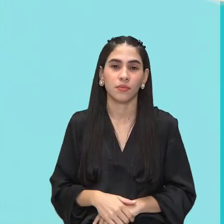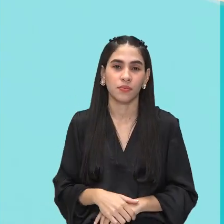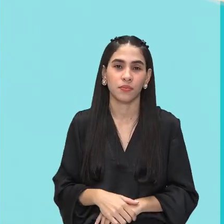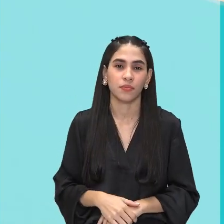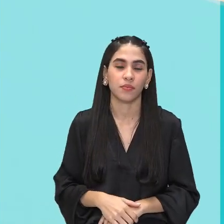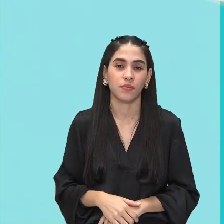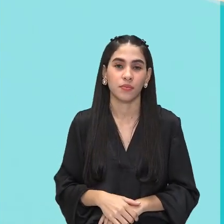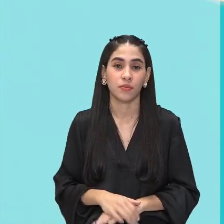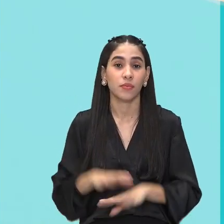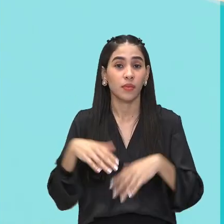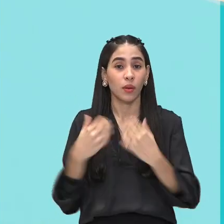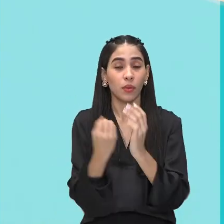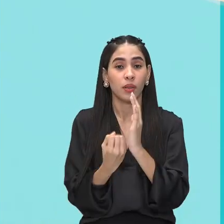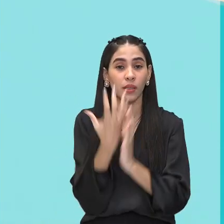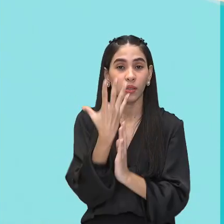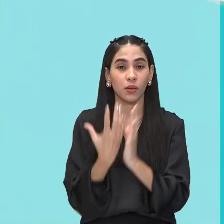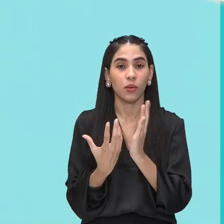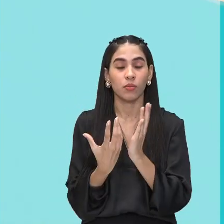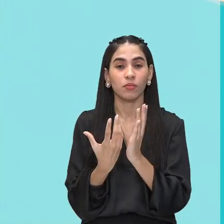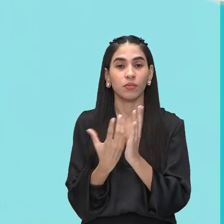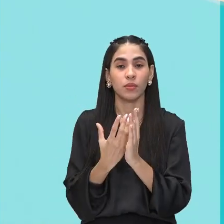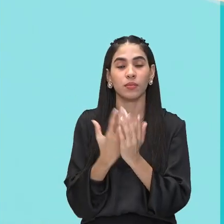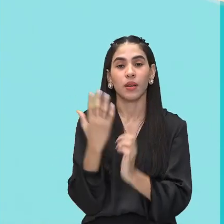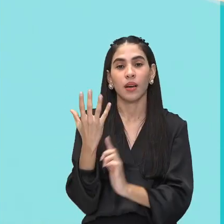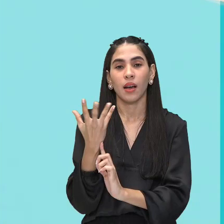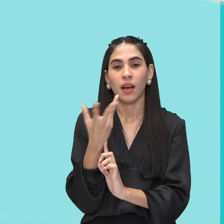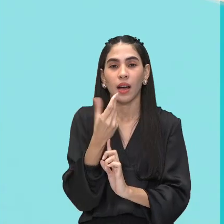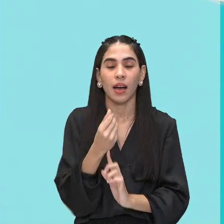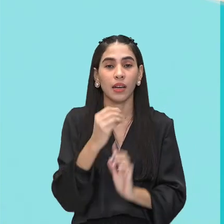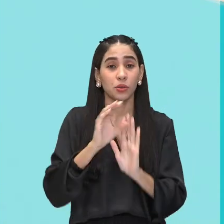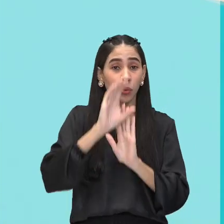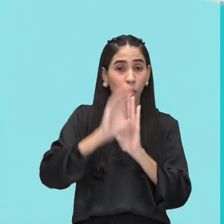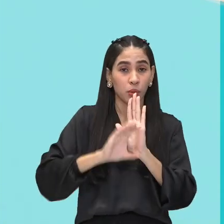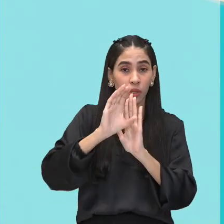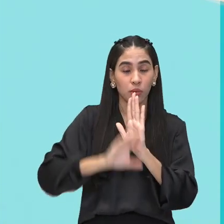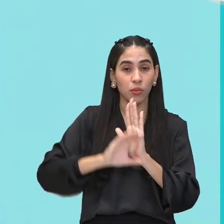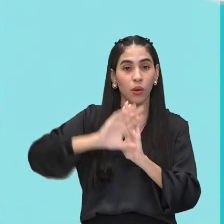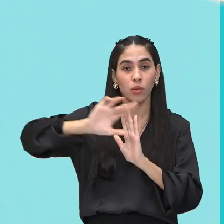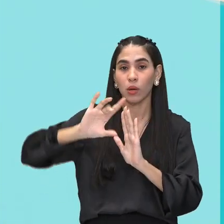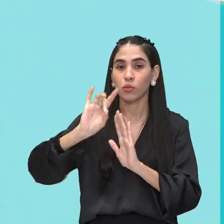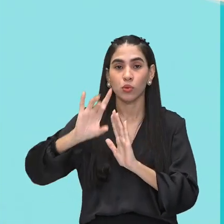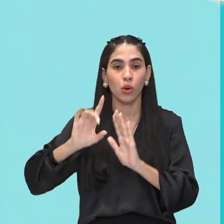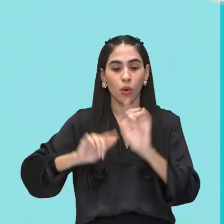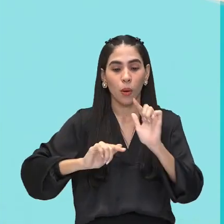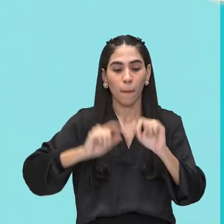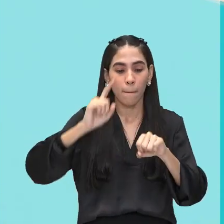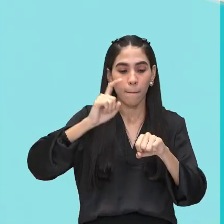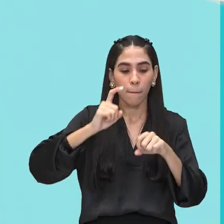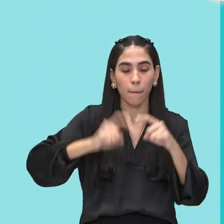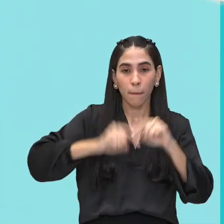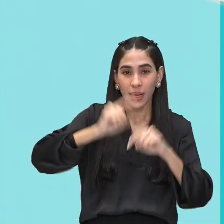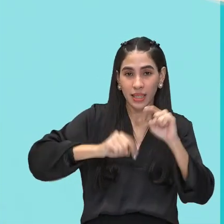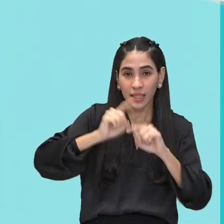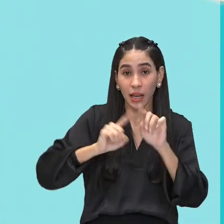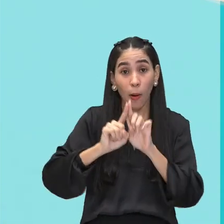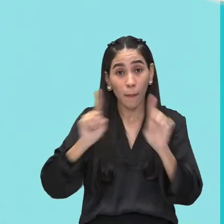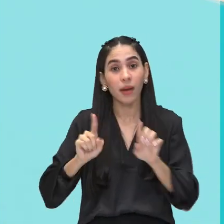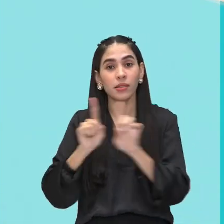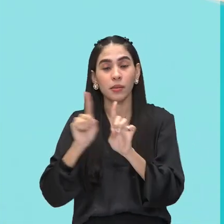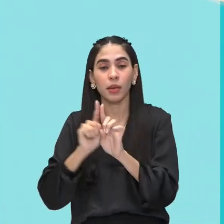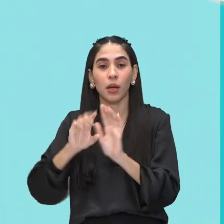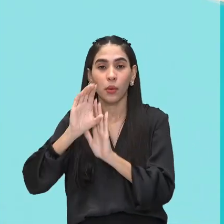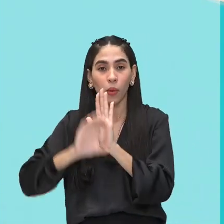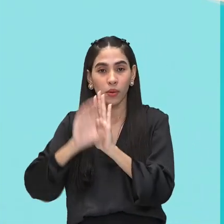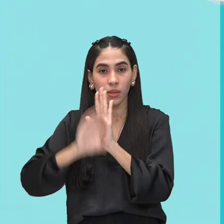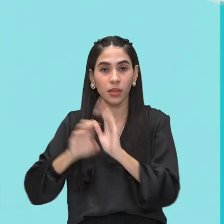ele criou ali a arte conceitual, que ela não está no objeto, está apenas no conceito. E também ele